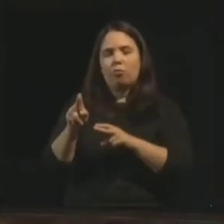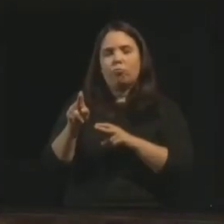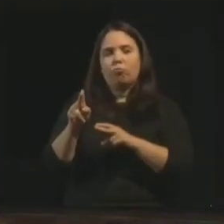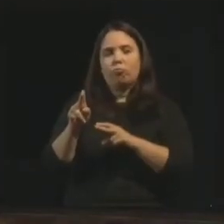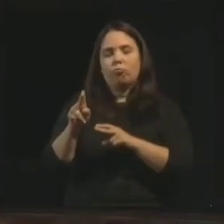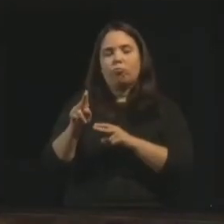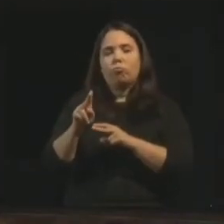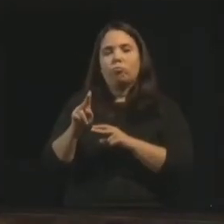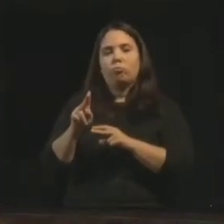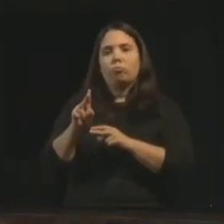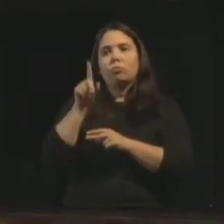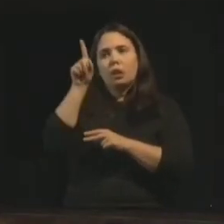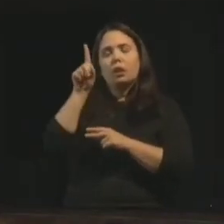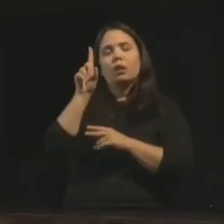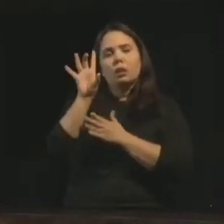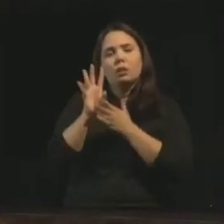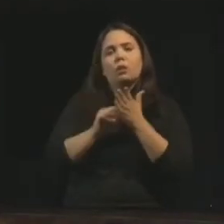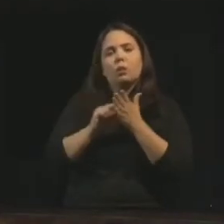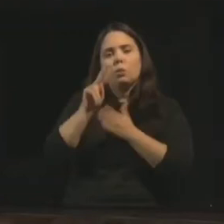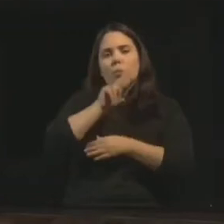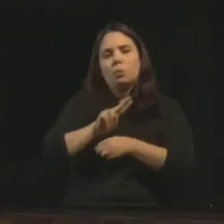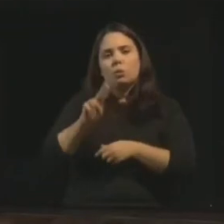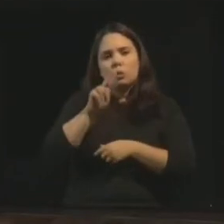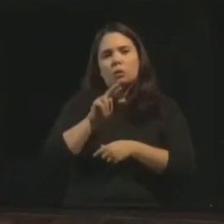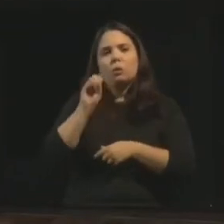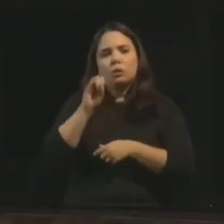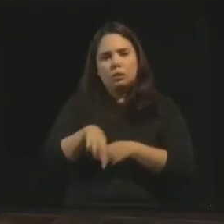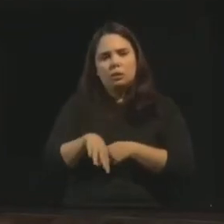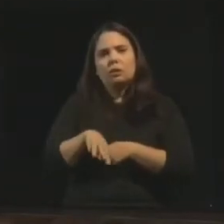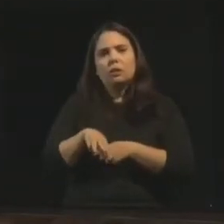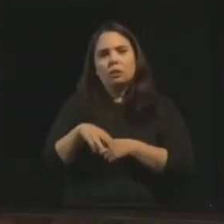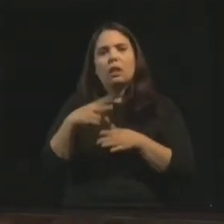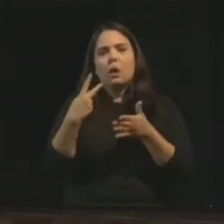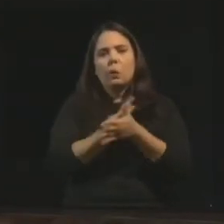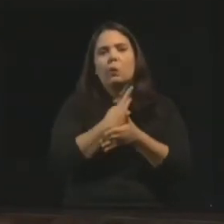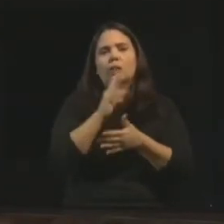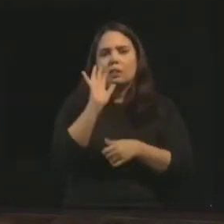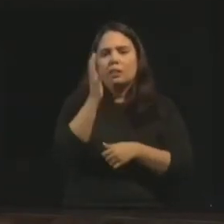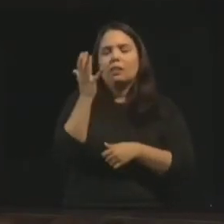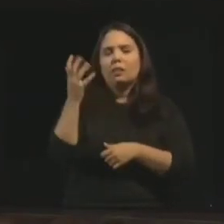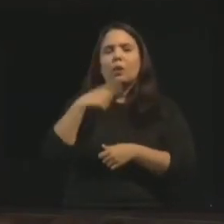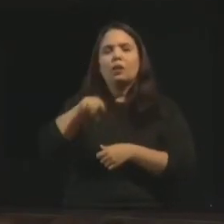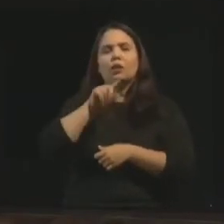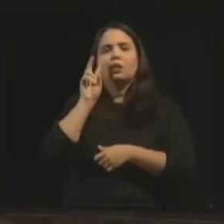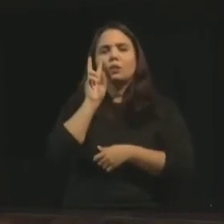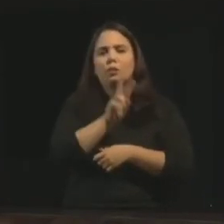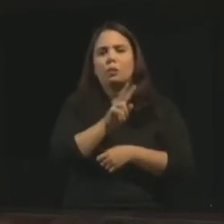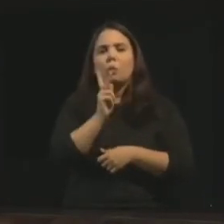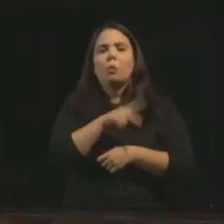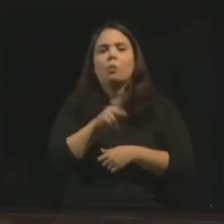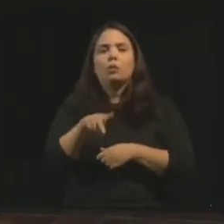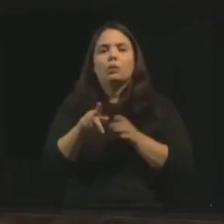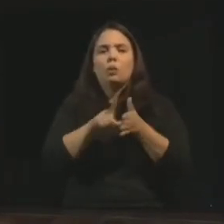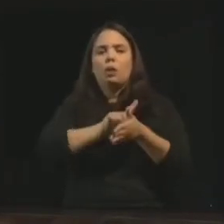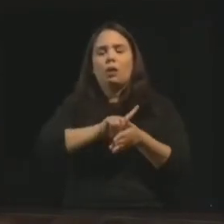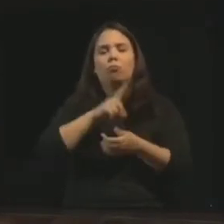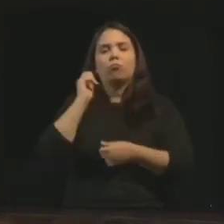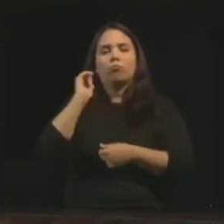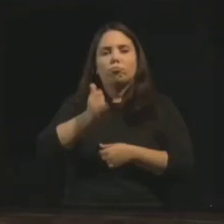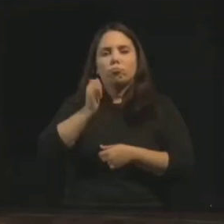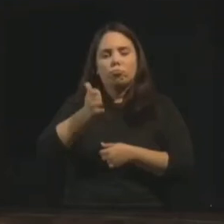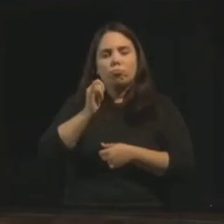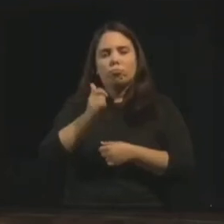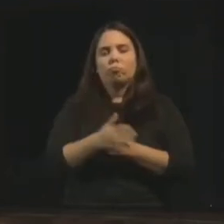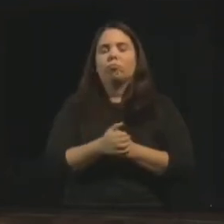Ele utilizou-se do fenômeno, sim, em diversas oportunidades, como vimos aqui, com o professor Corrêa também nos narrando,